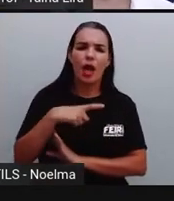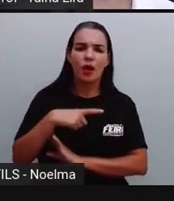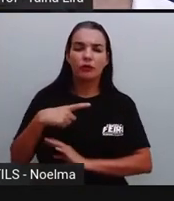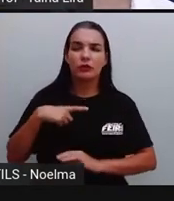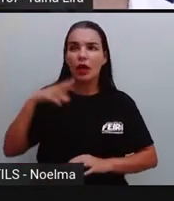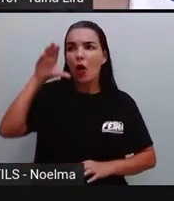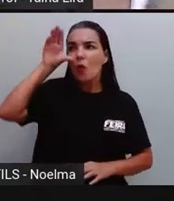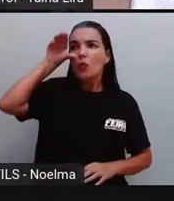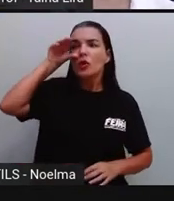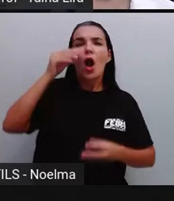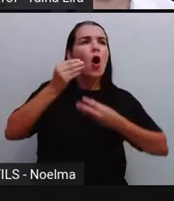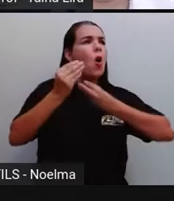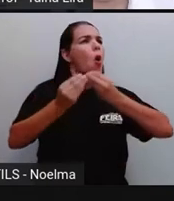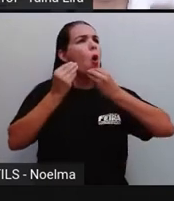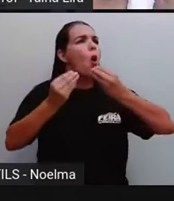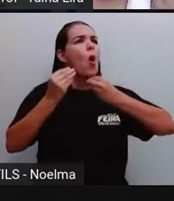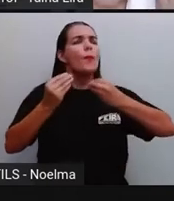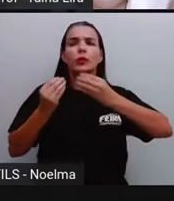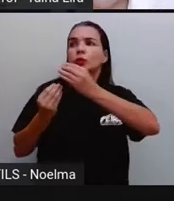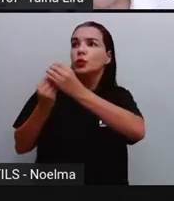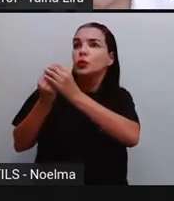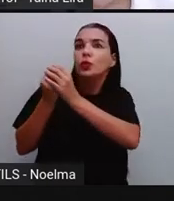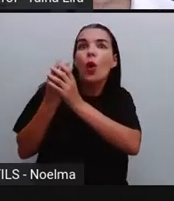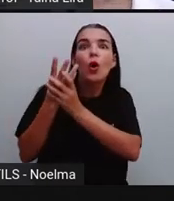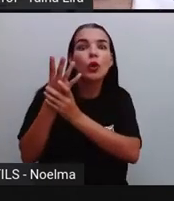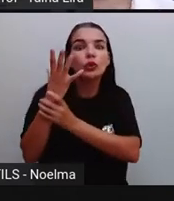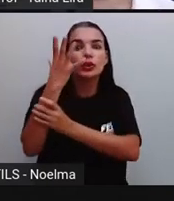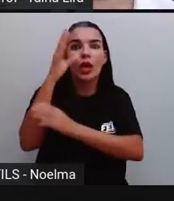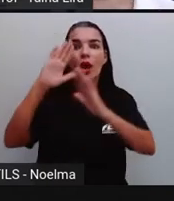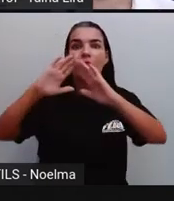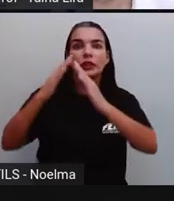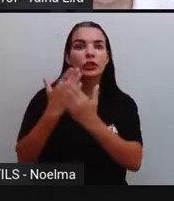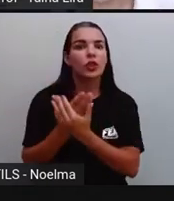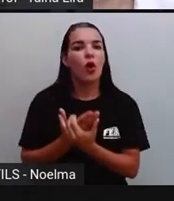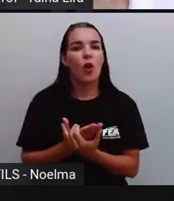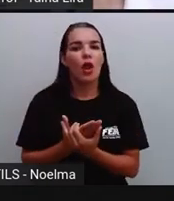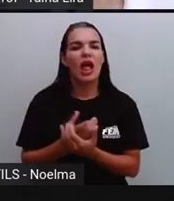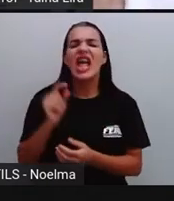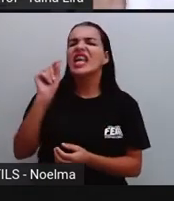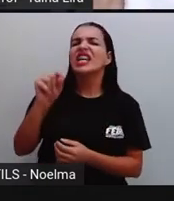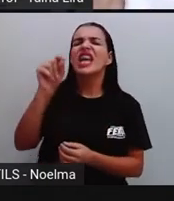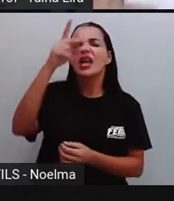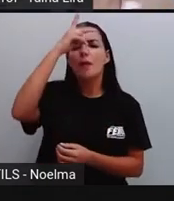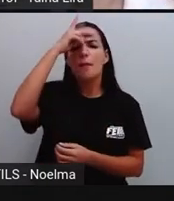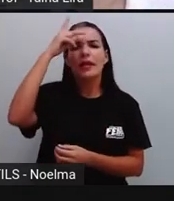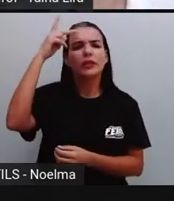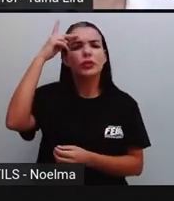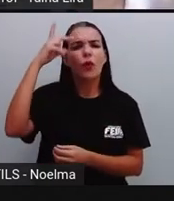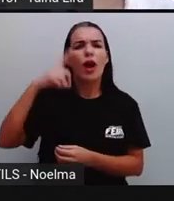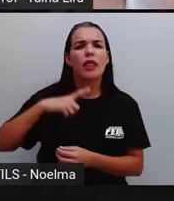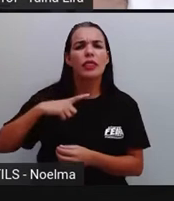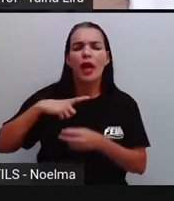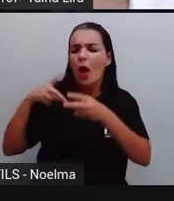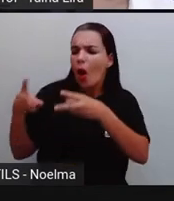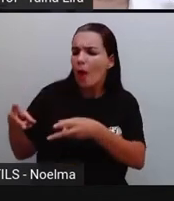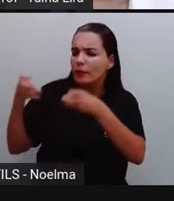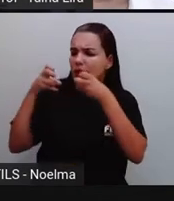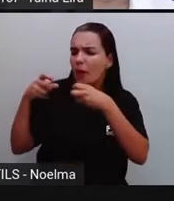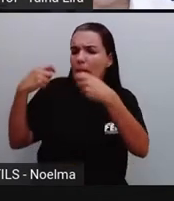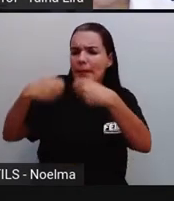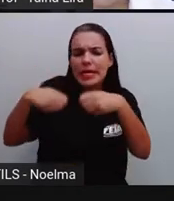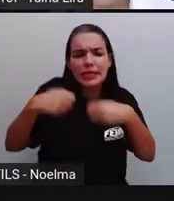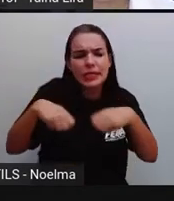escola? Quem foi que teve essa ideia de criar as escolas? Quem foi que observou essa